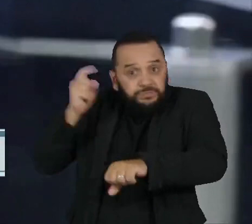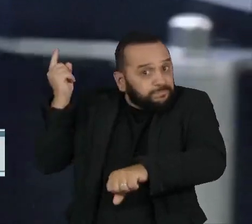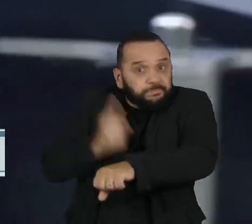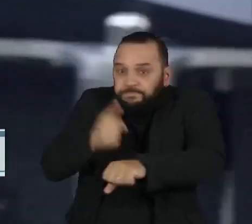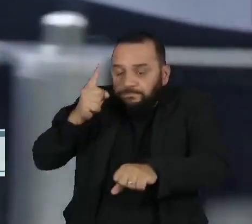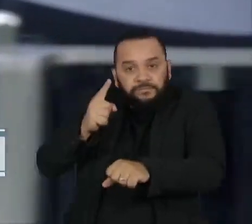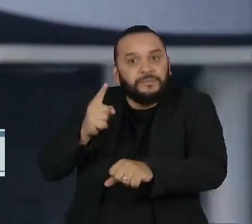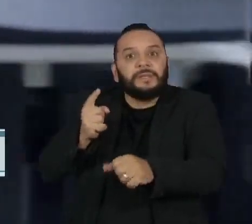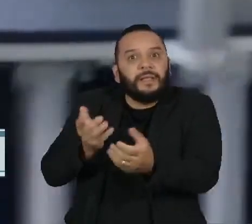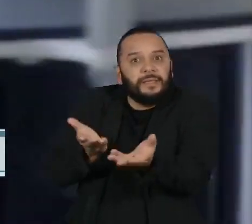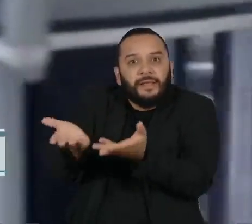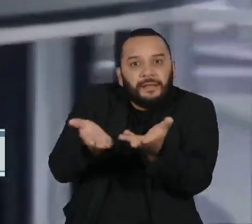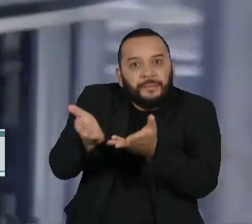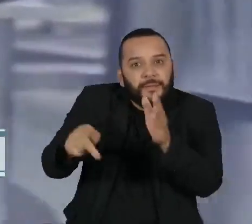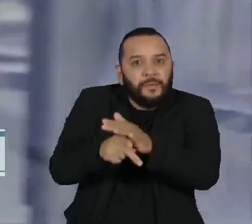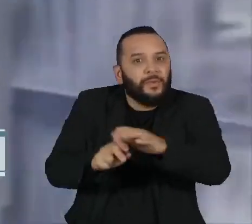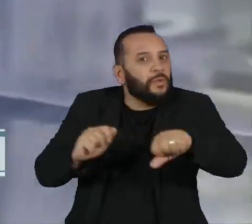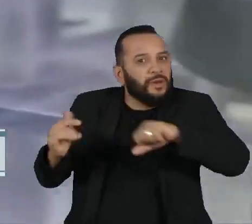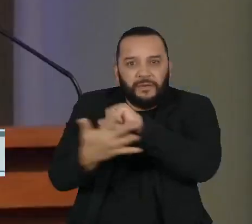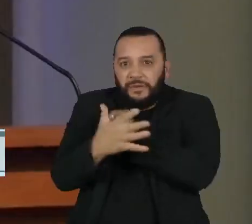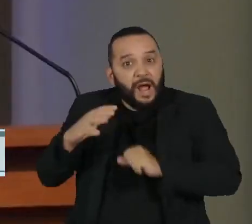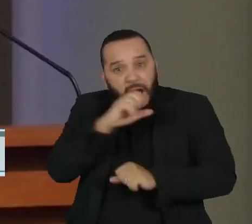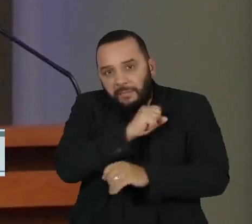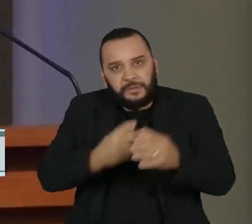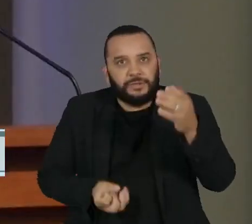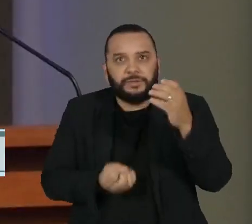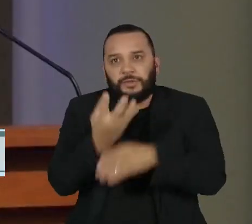vacinas eficazes contra a Covid-19.